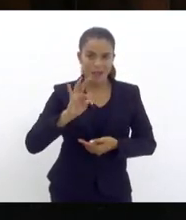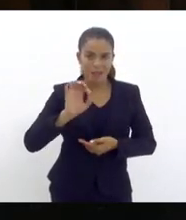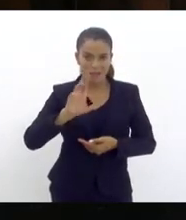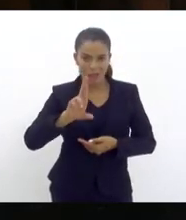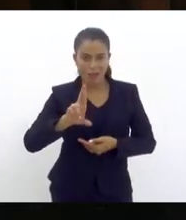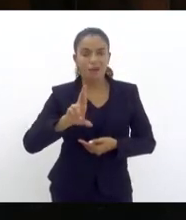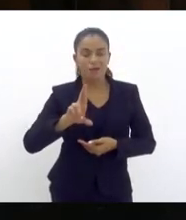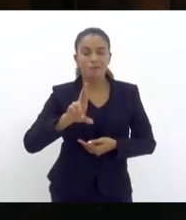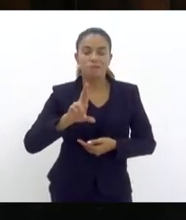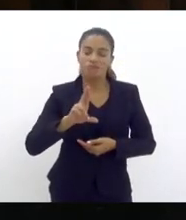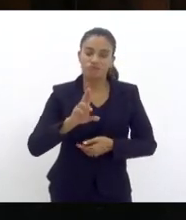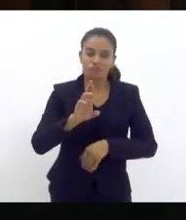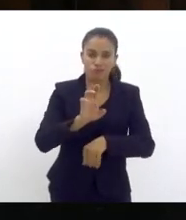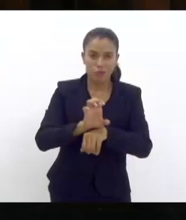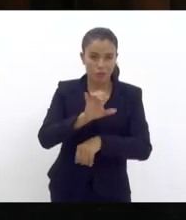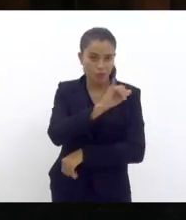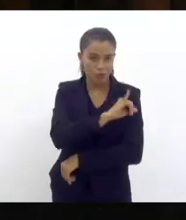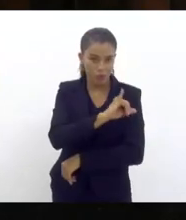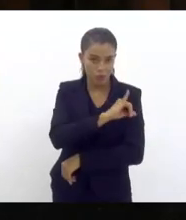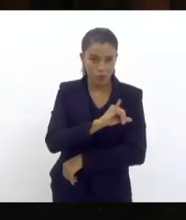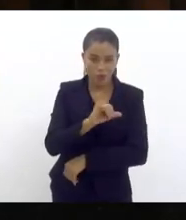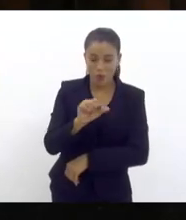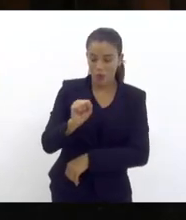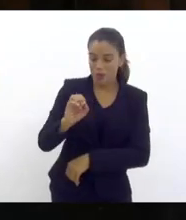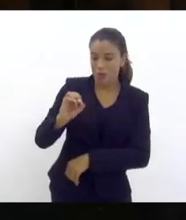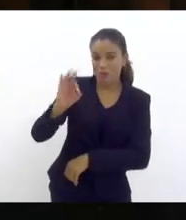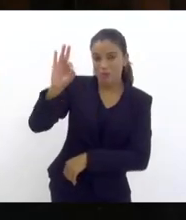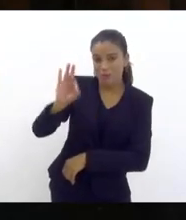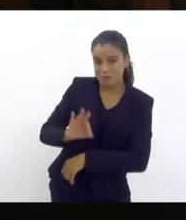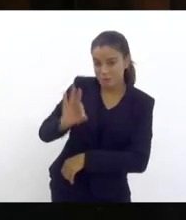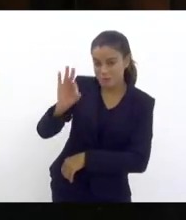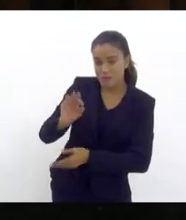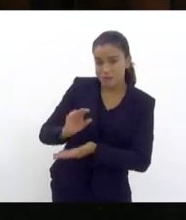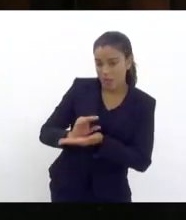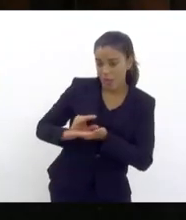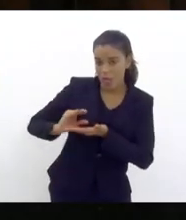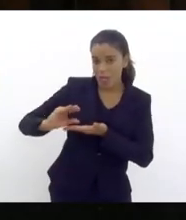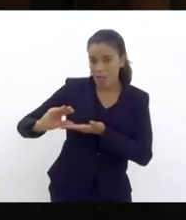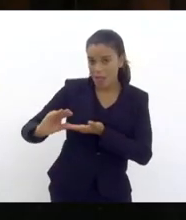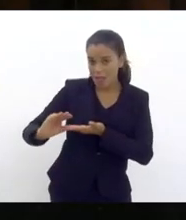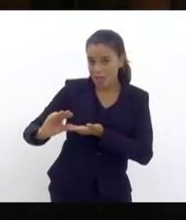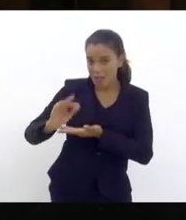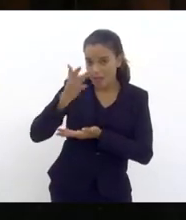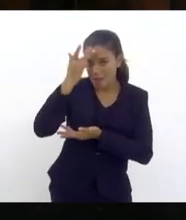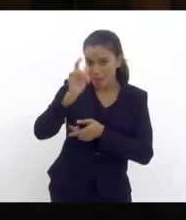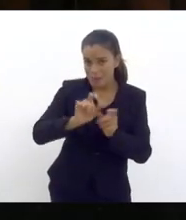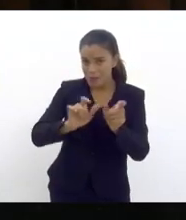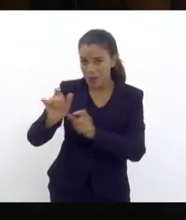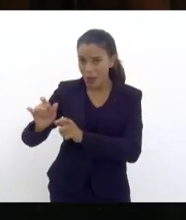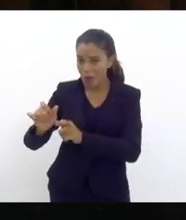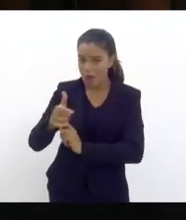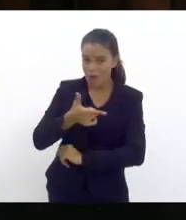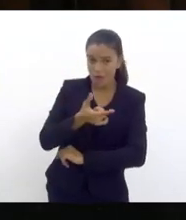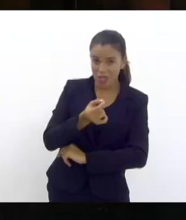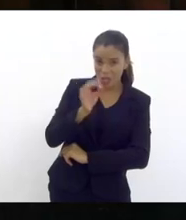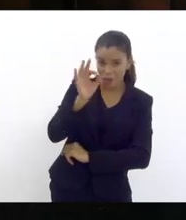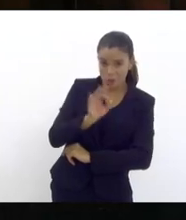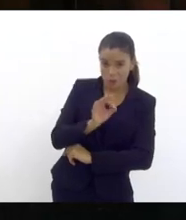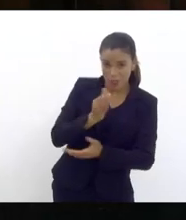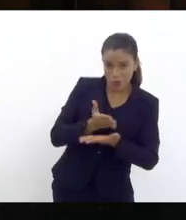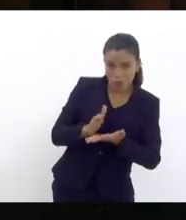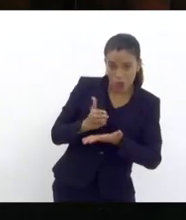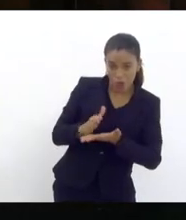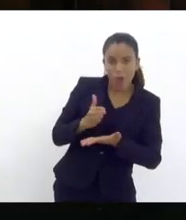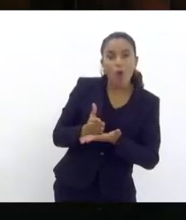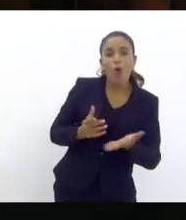vê que 80% desse recurso vai para pagamento do pessoal. E o resto vai para